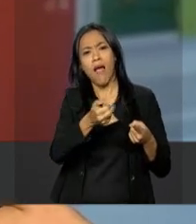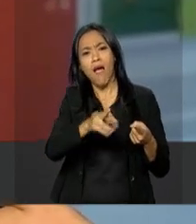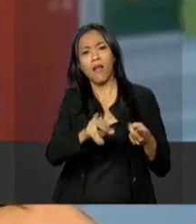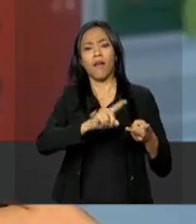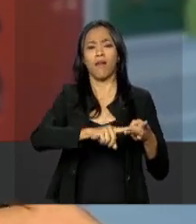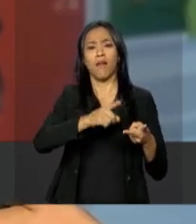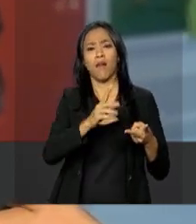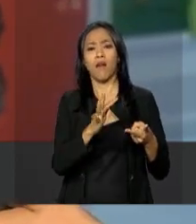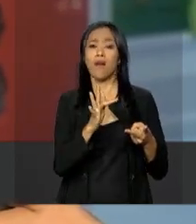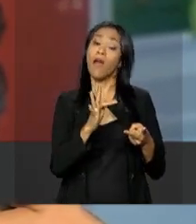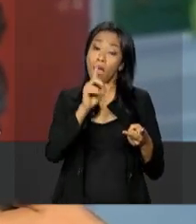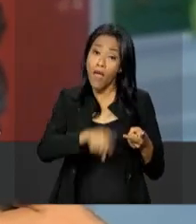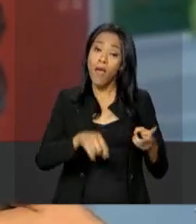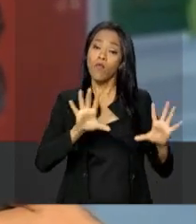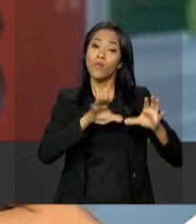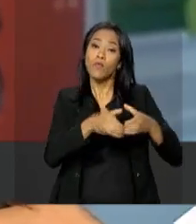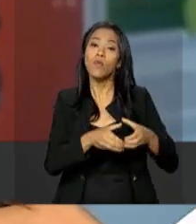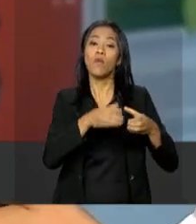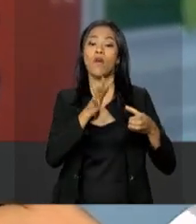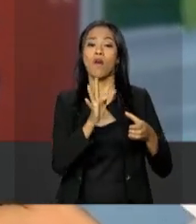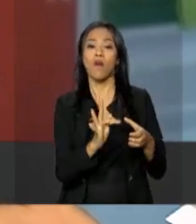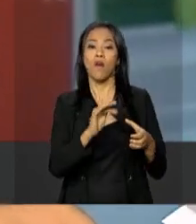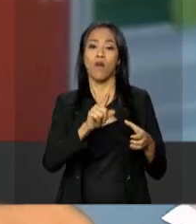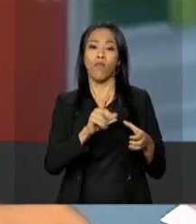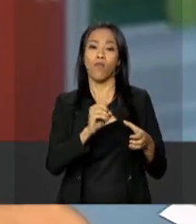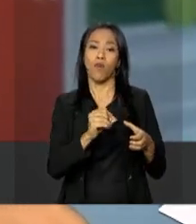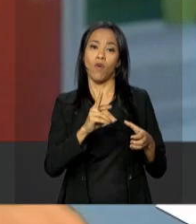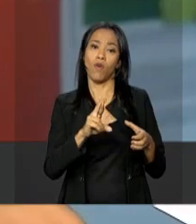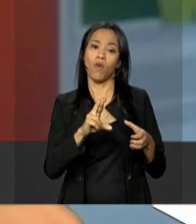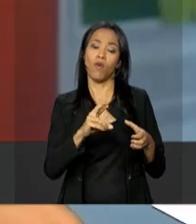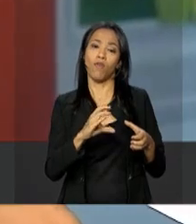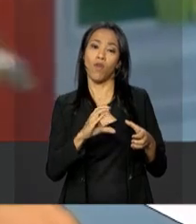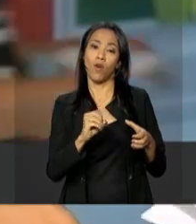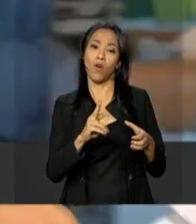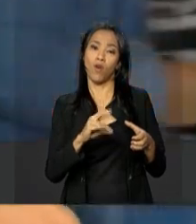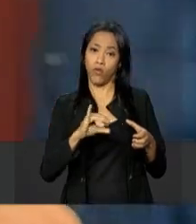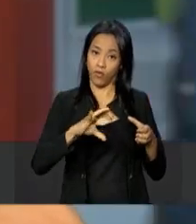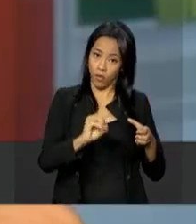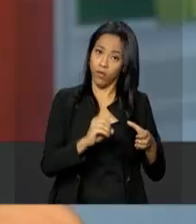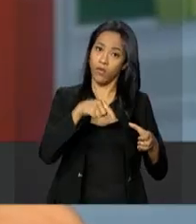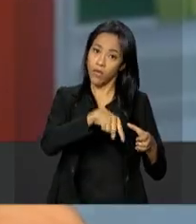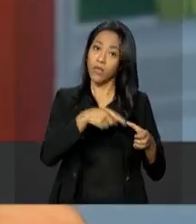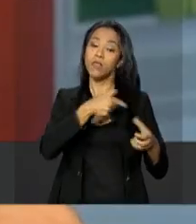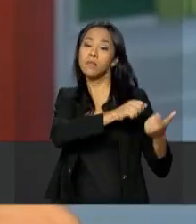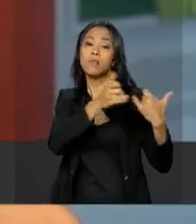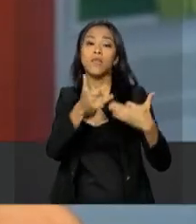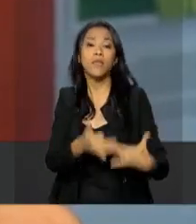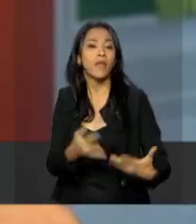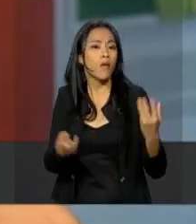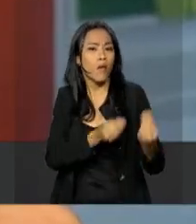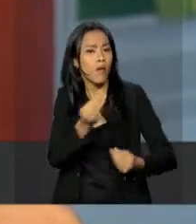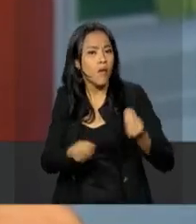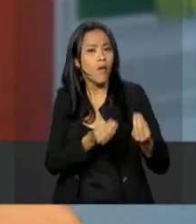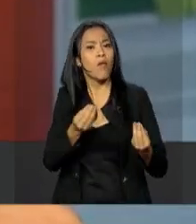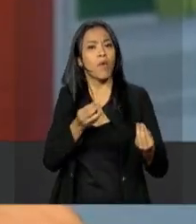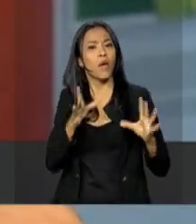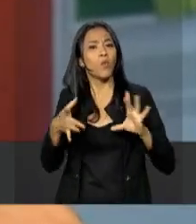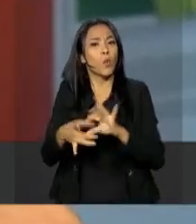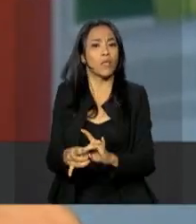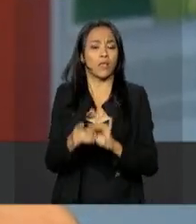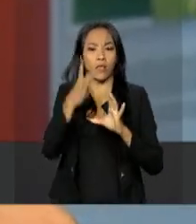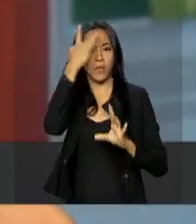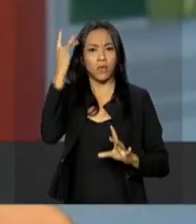parte do folclore que tem relação também com a causa da pessoa com deficiência. É uma